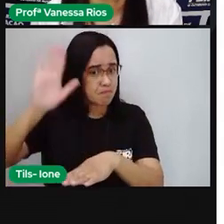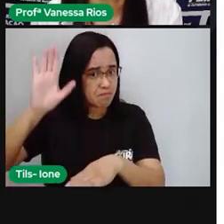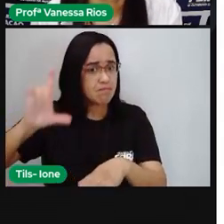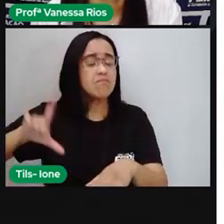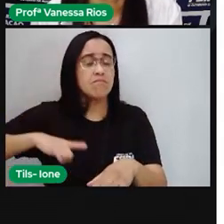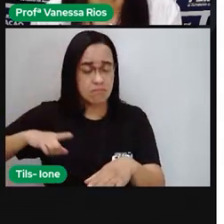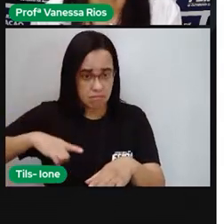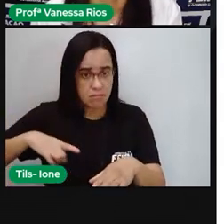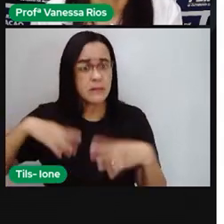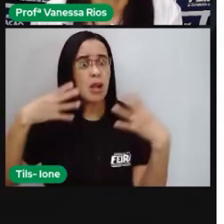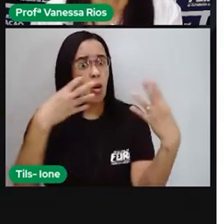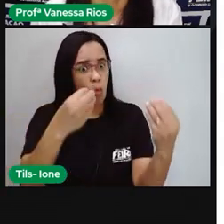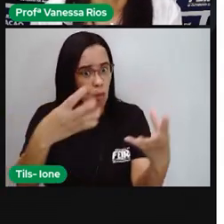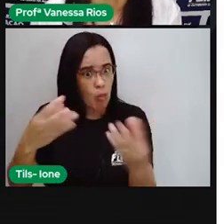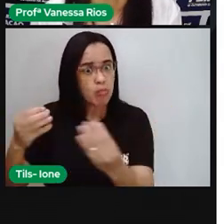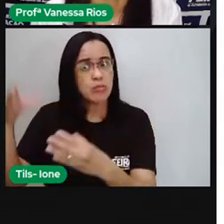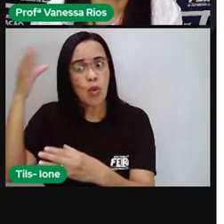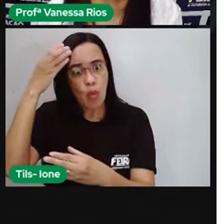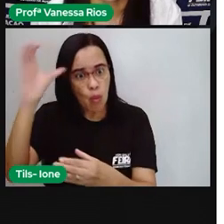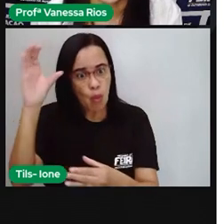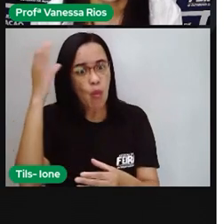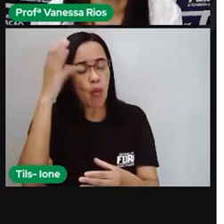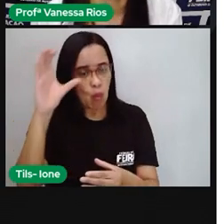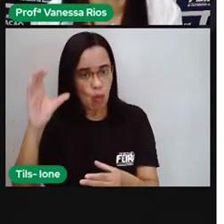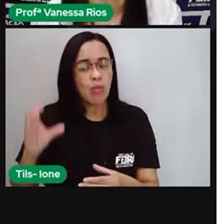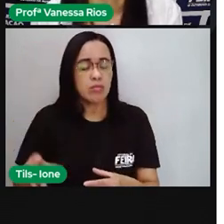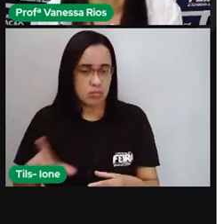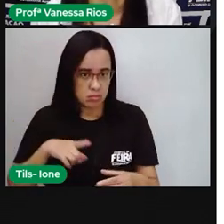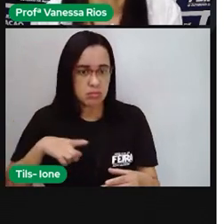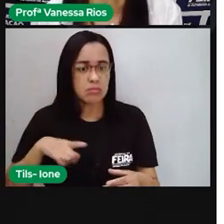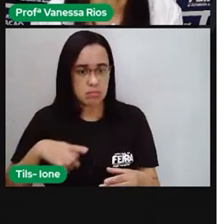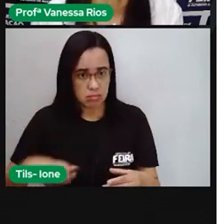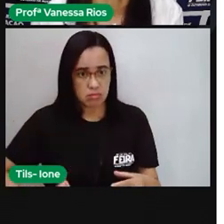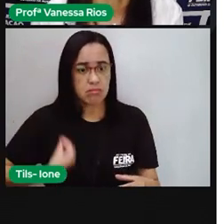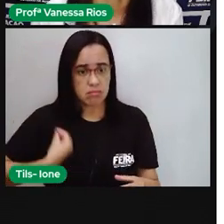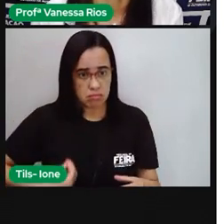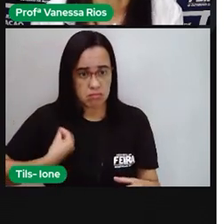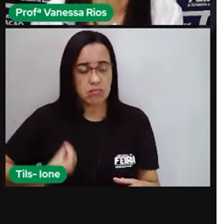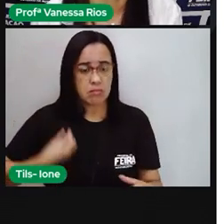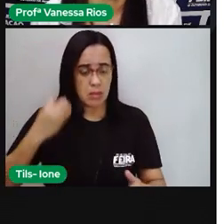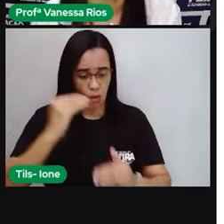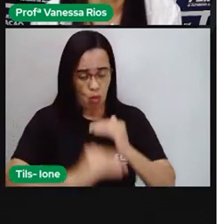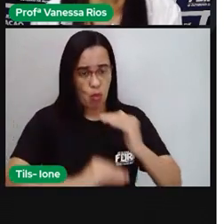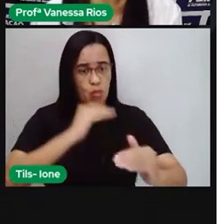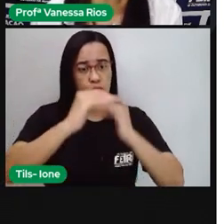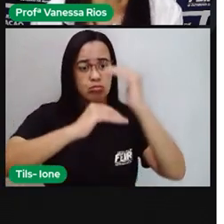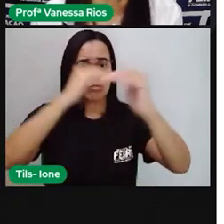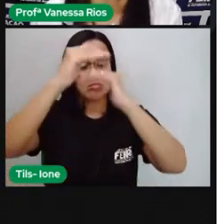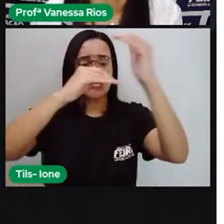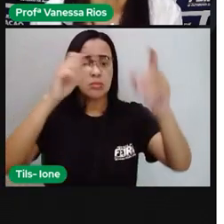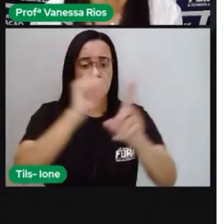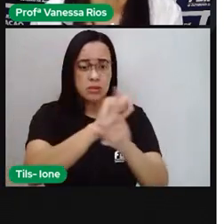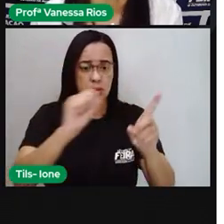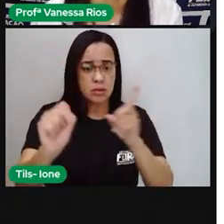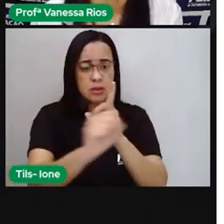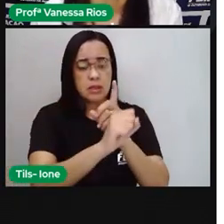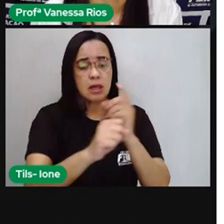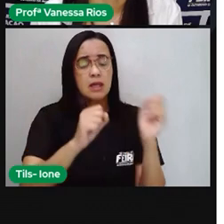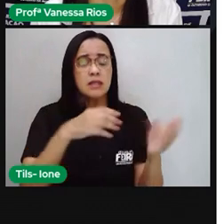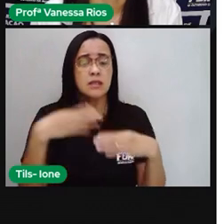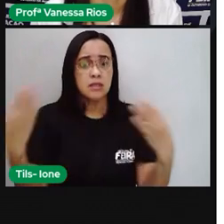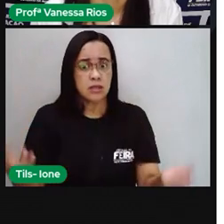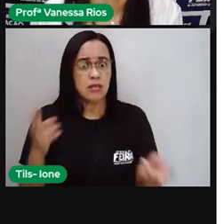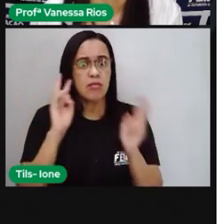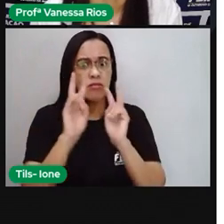diversidade cultural como algo muito presente, né? Na construção social. Então a gente percebe que a